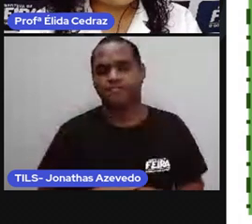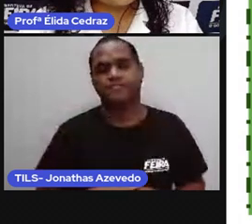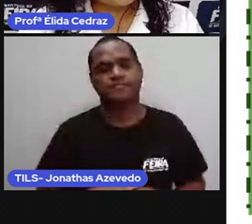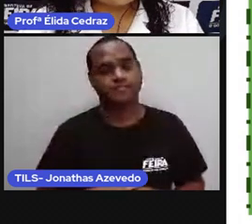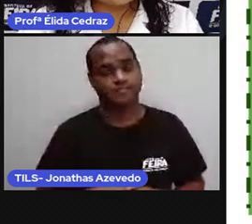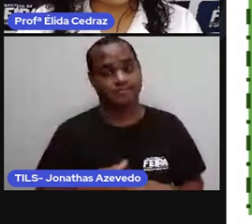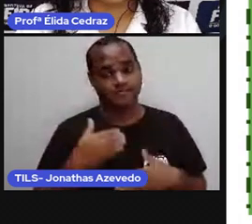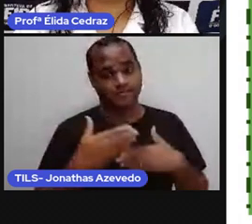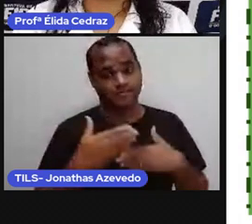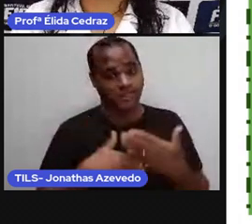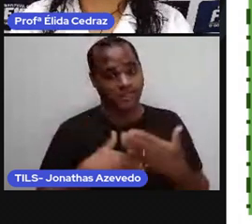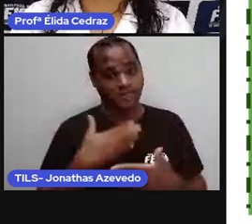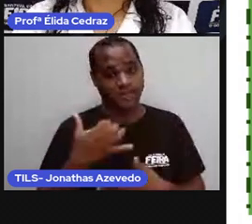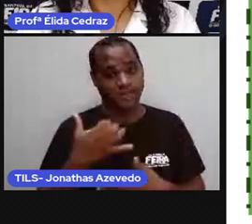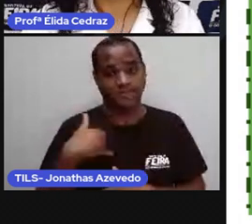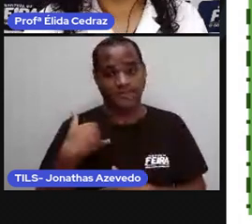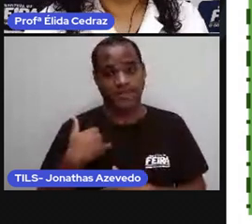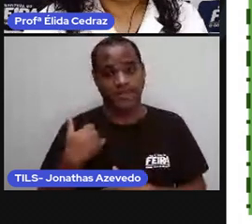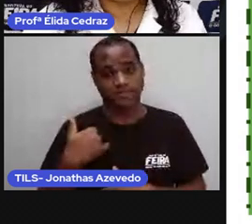A velhice.